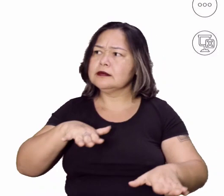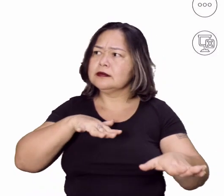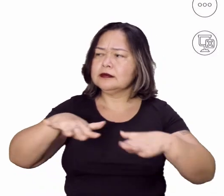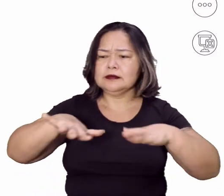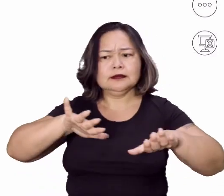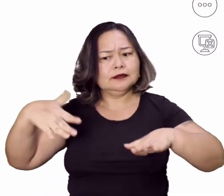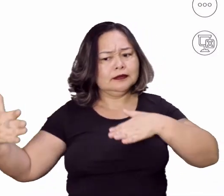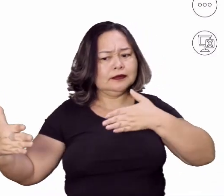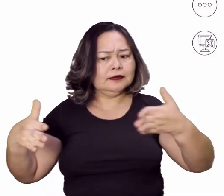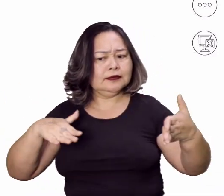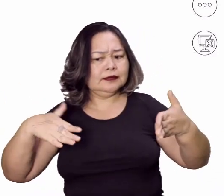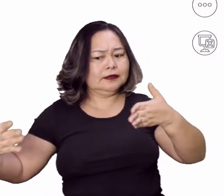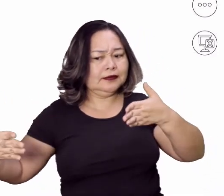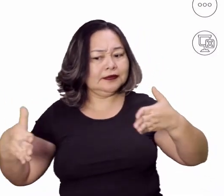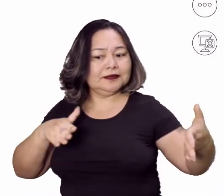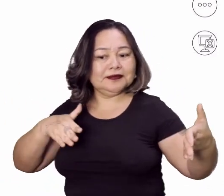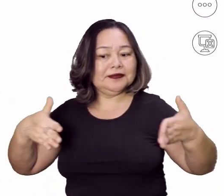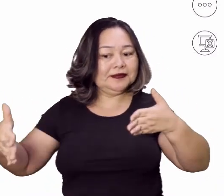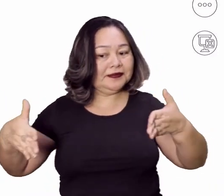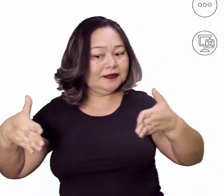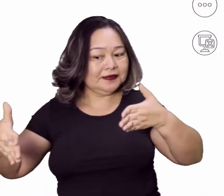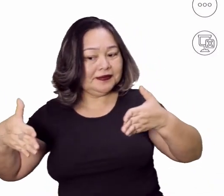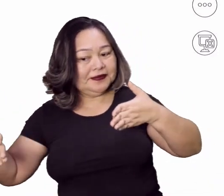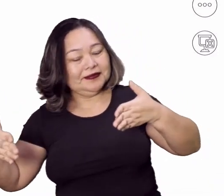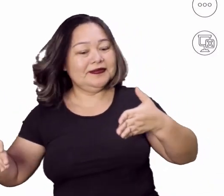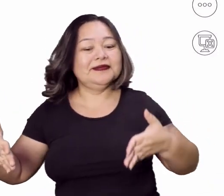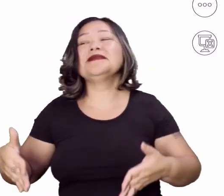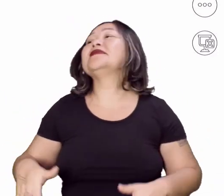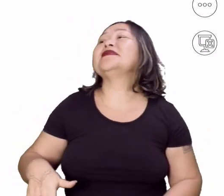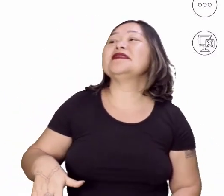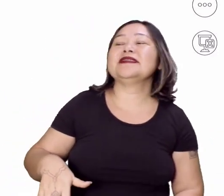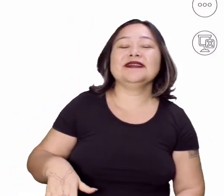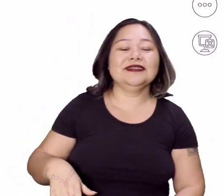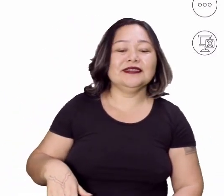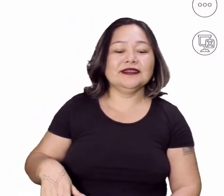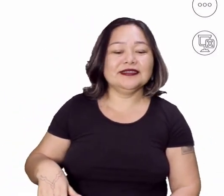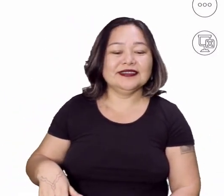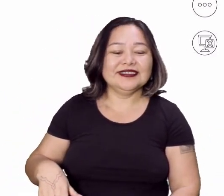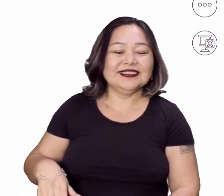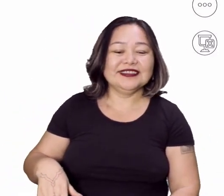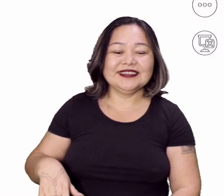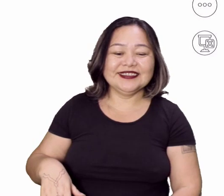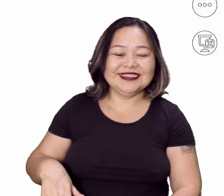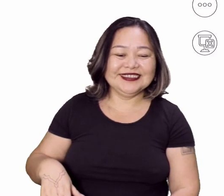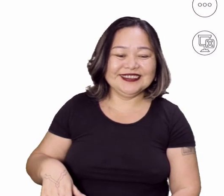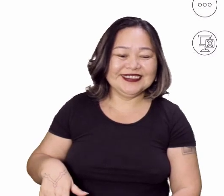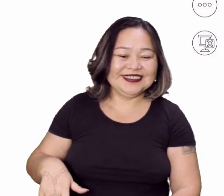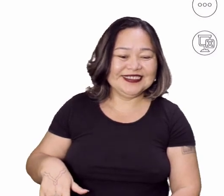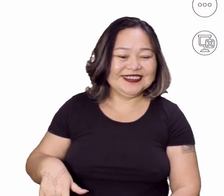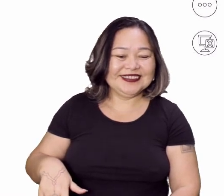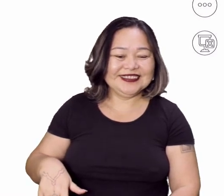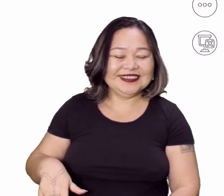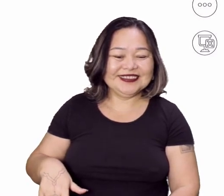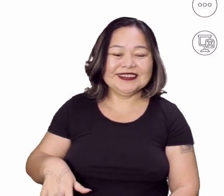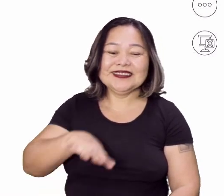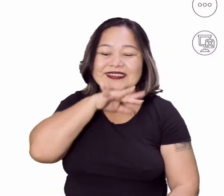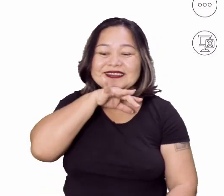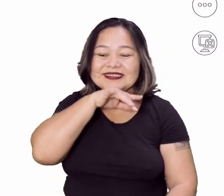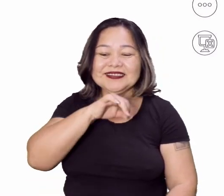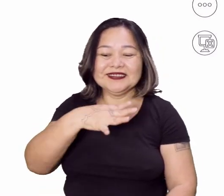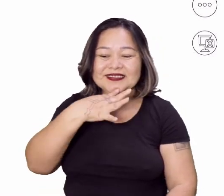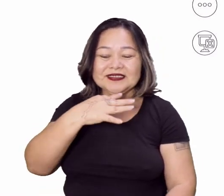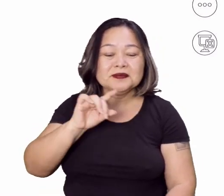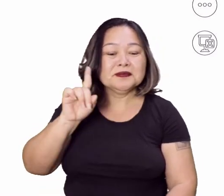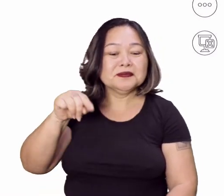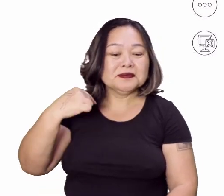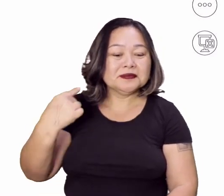lateral, gente, deve ser andar para o lado e ficar ali andando sempre para o lado, né? Parece um animalzinho que a gente